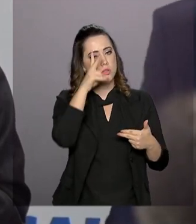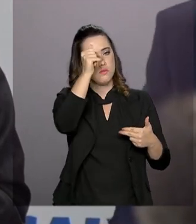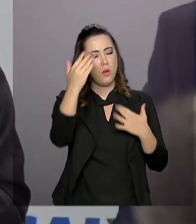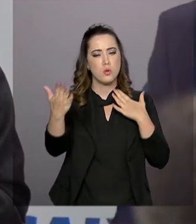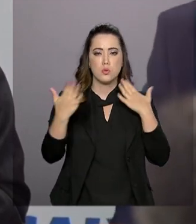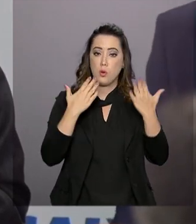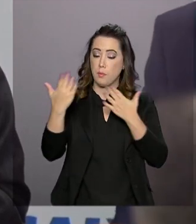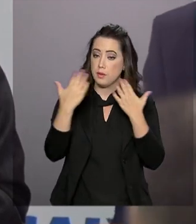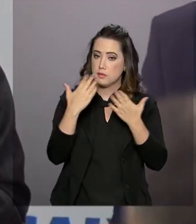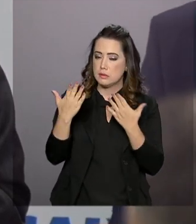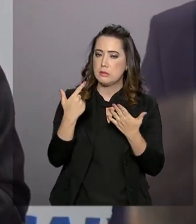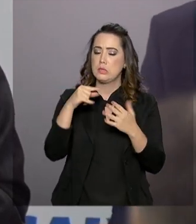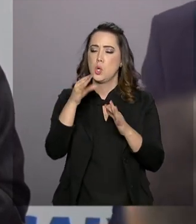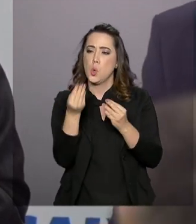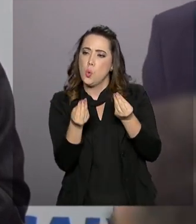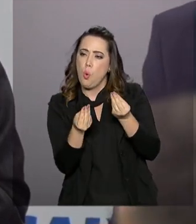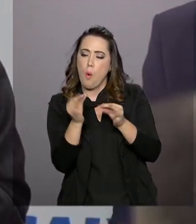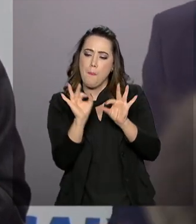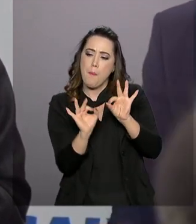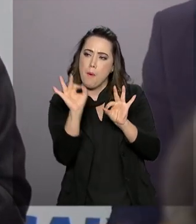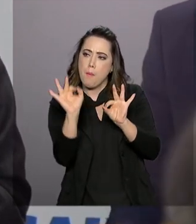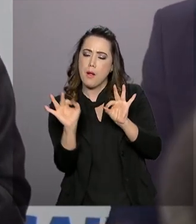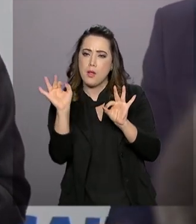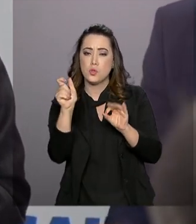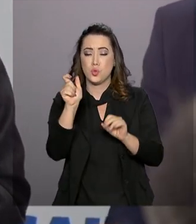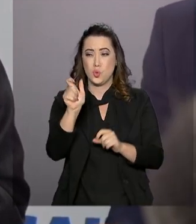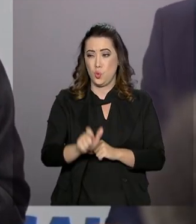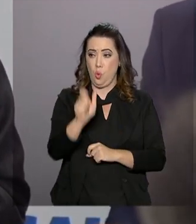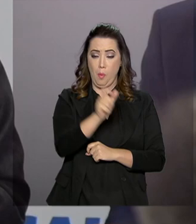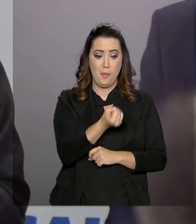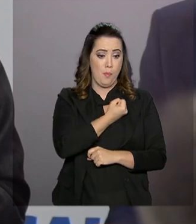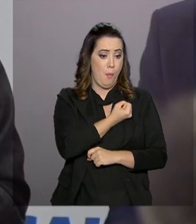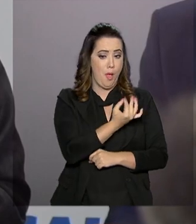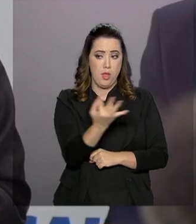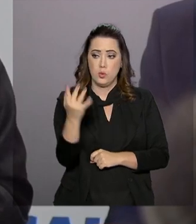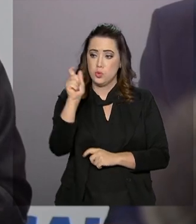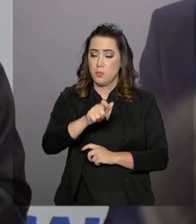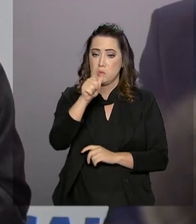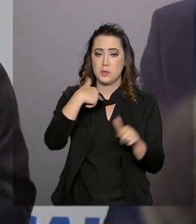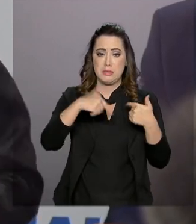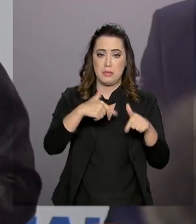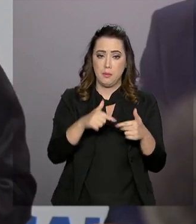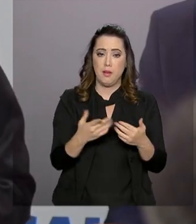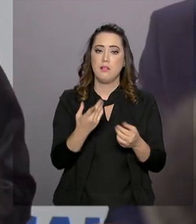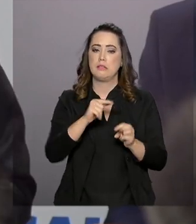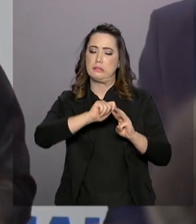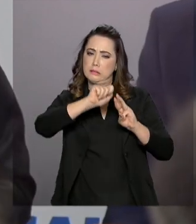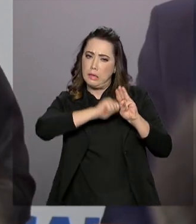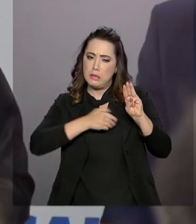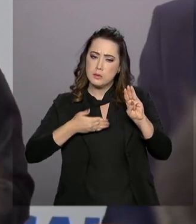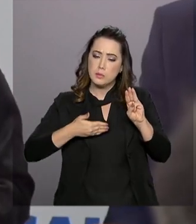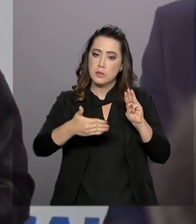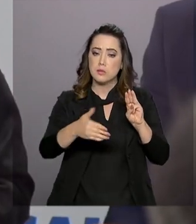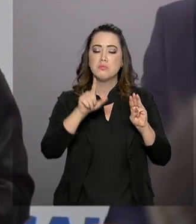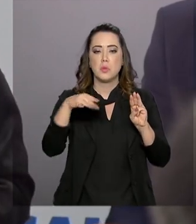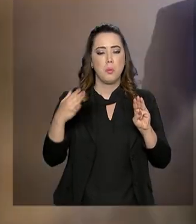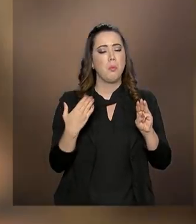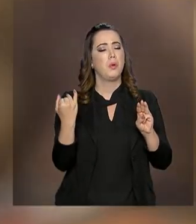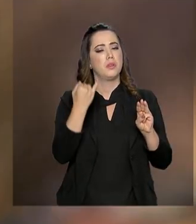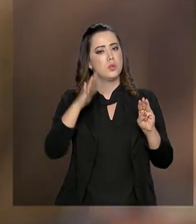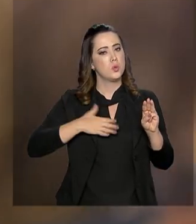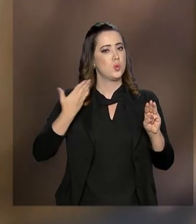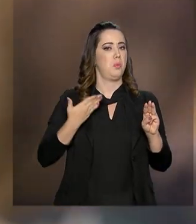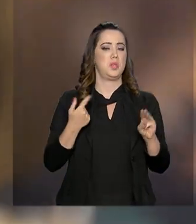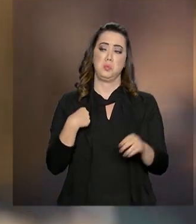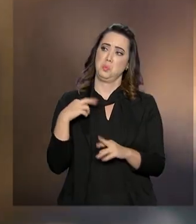balanço, discussão de balanço, de pessoas. Então, efetivamente, esse primeiro TRI foi uma surpresa positiva.